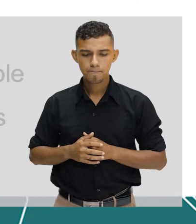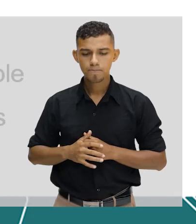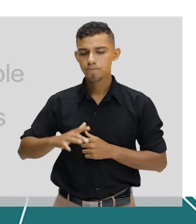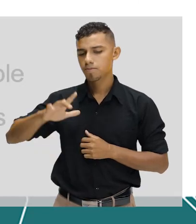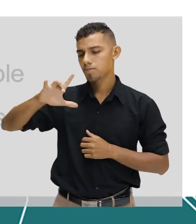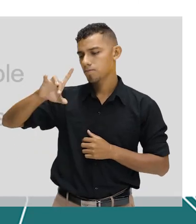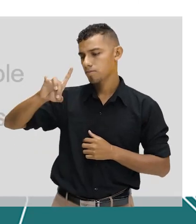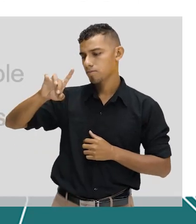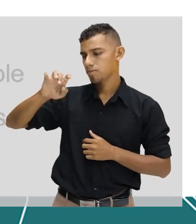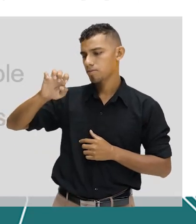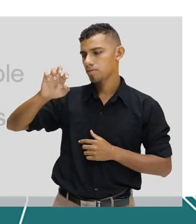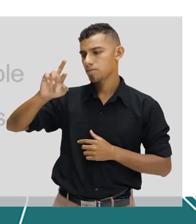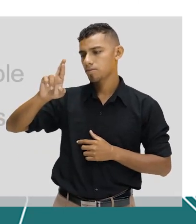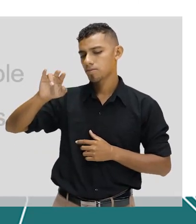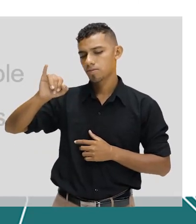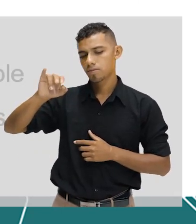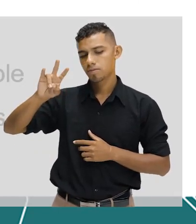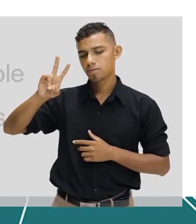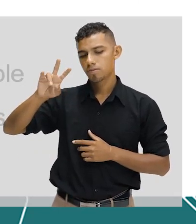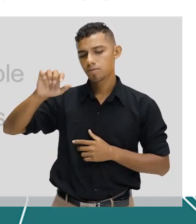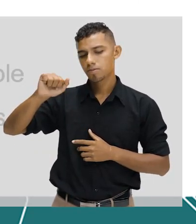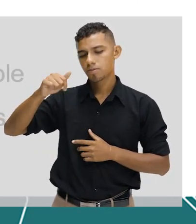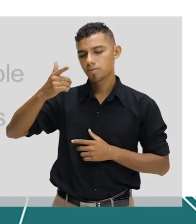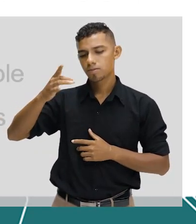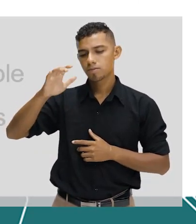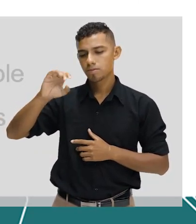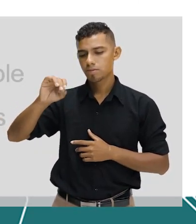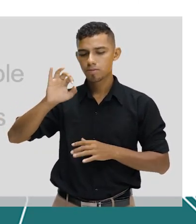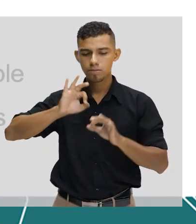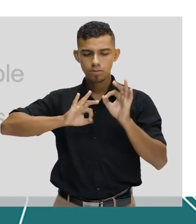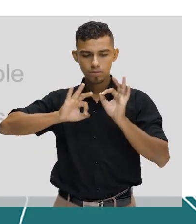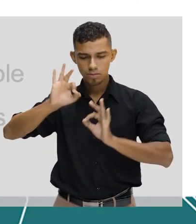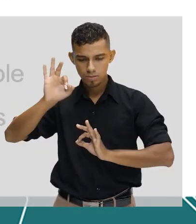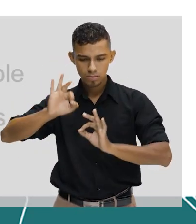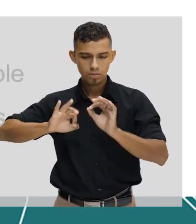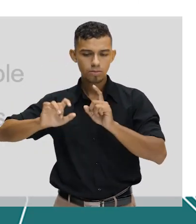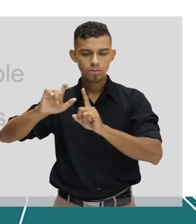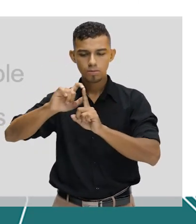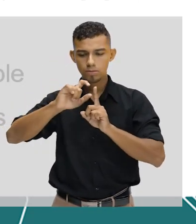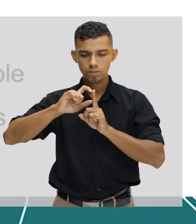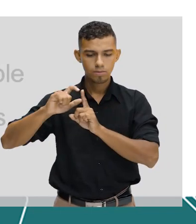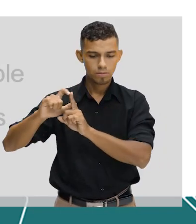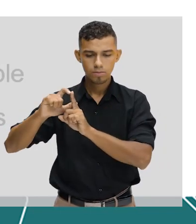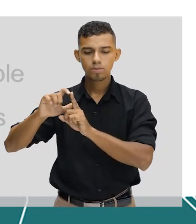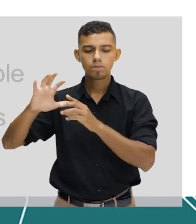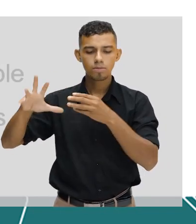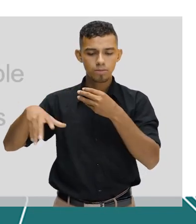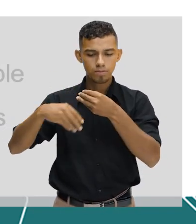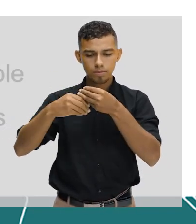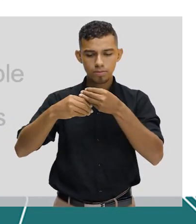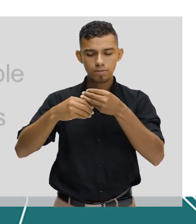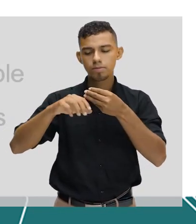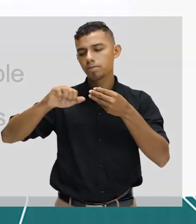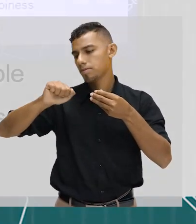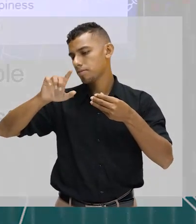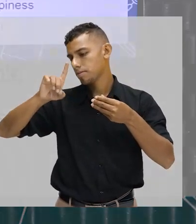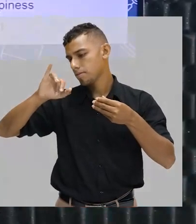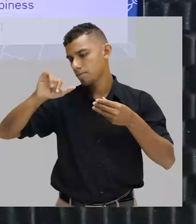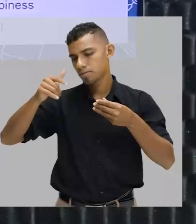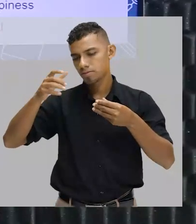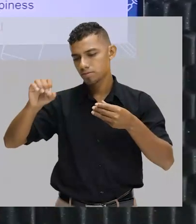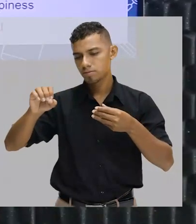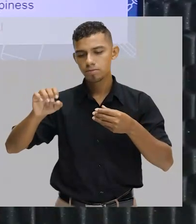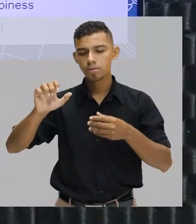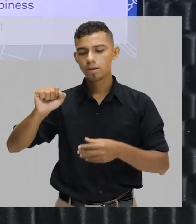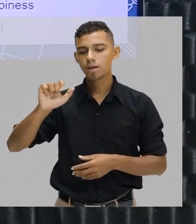derivação, é o processo em que nós temos a formação de palavras a partir da adição de afixos.